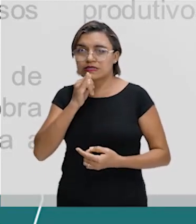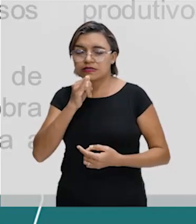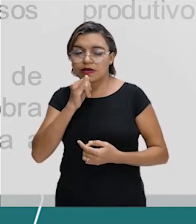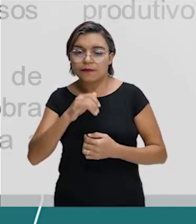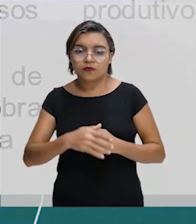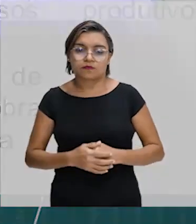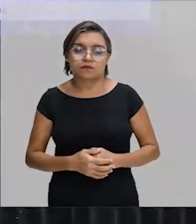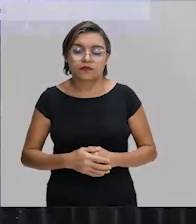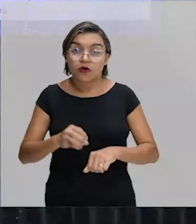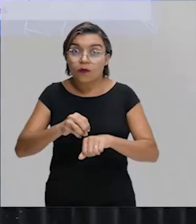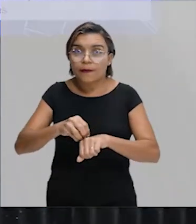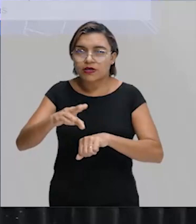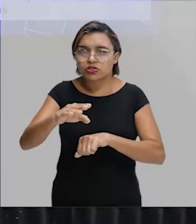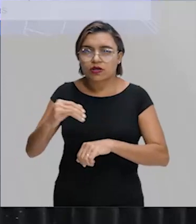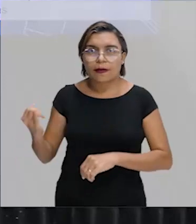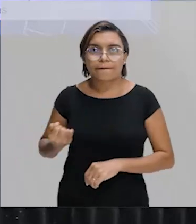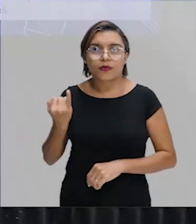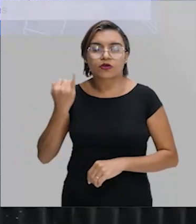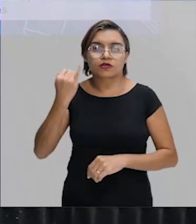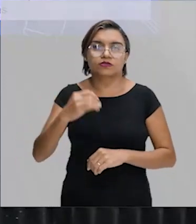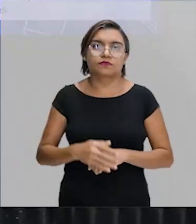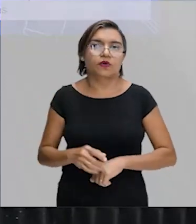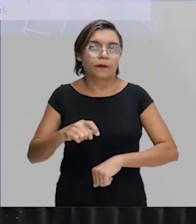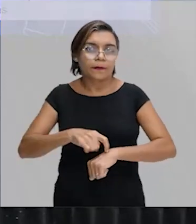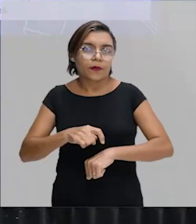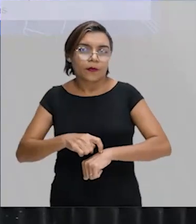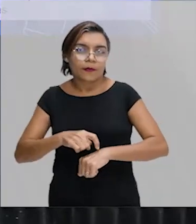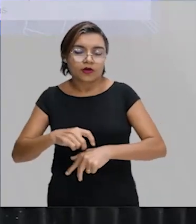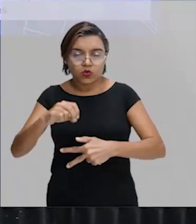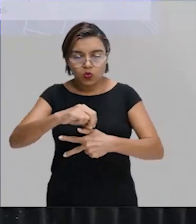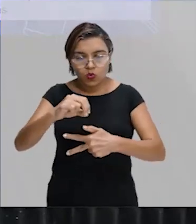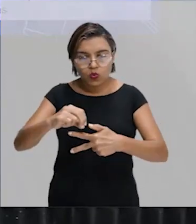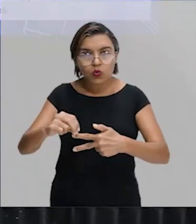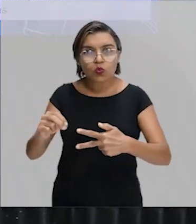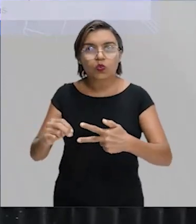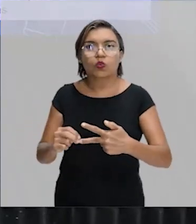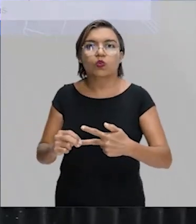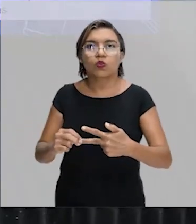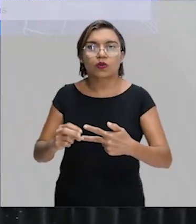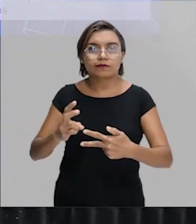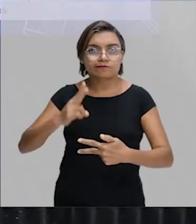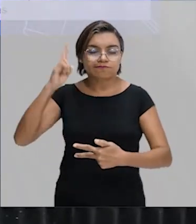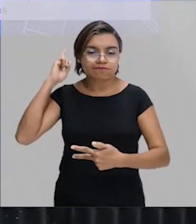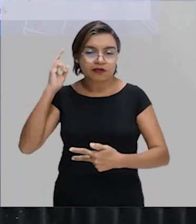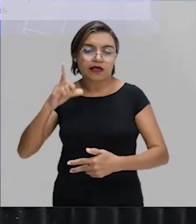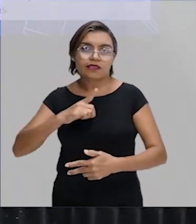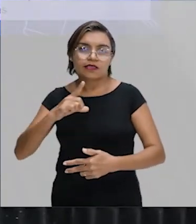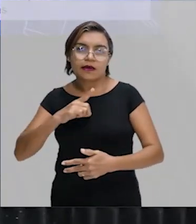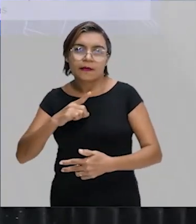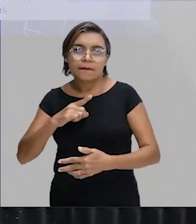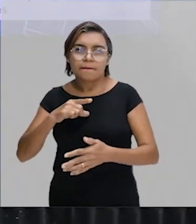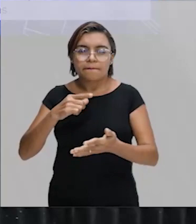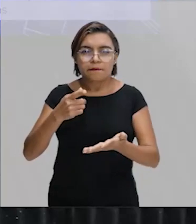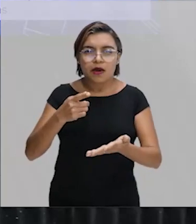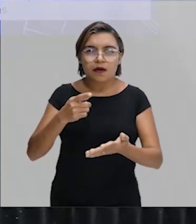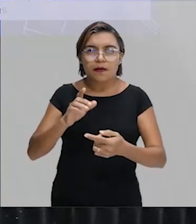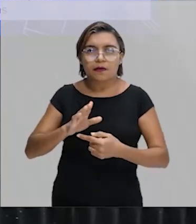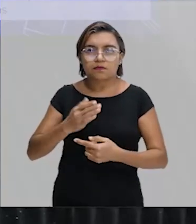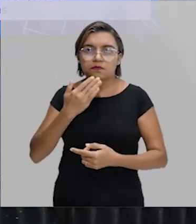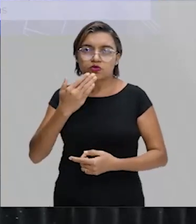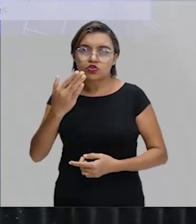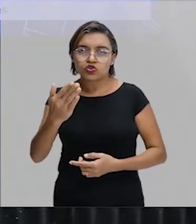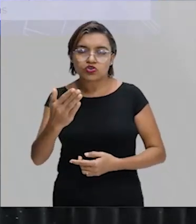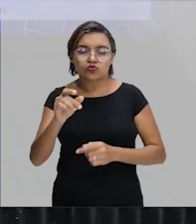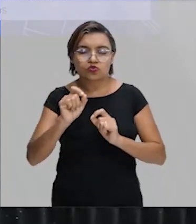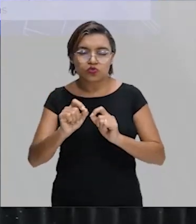aquela dica que sempre vale a pena. Quando você pegar uma prova de Enem, prova de vestibular, prova de concurso, pedindo a questão incorreta, e veja que aqui não está grifado,